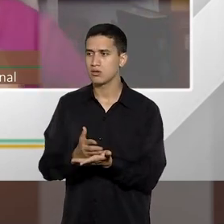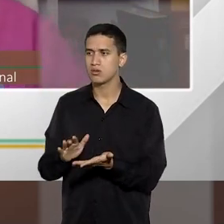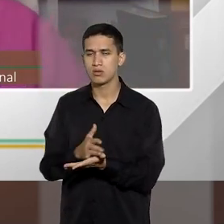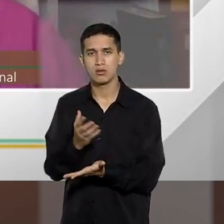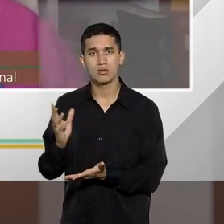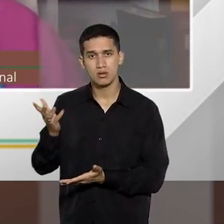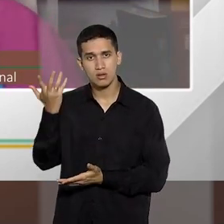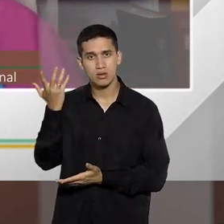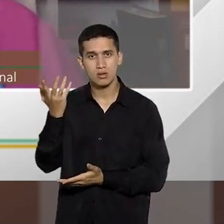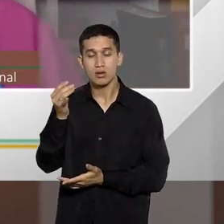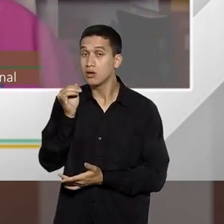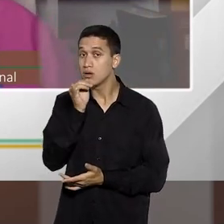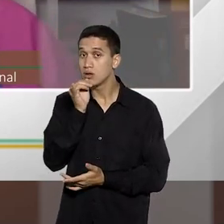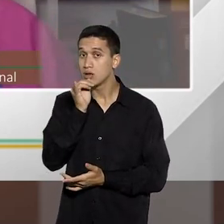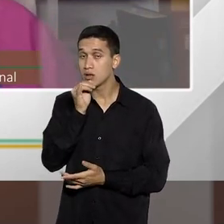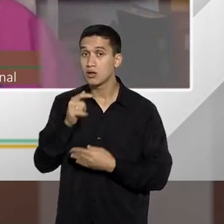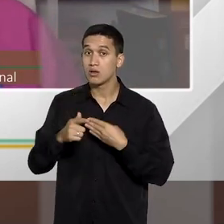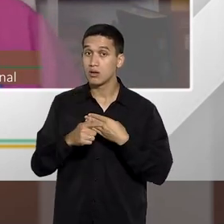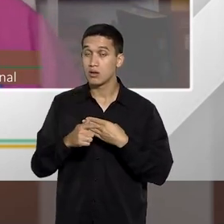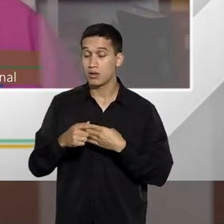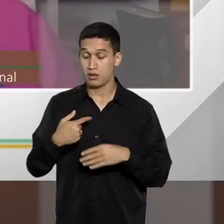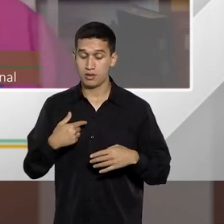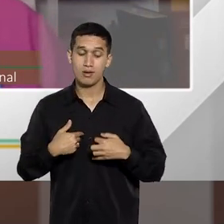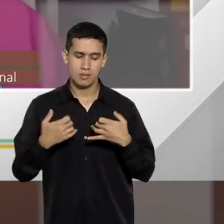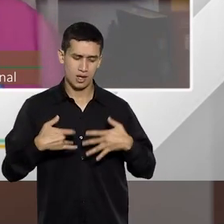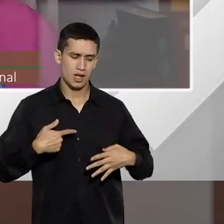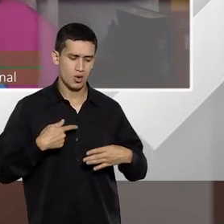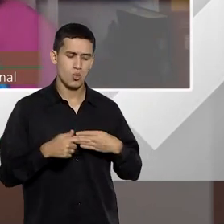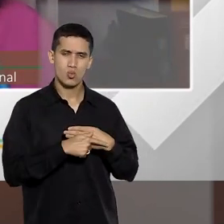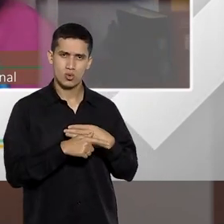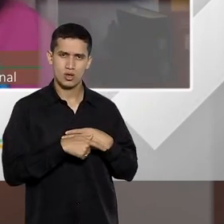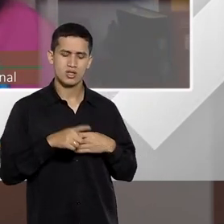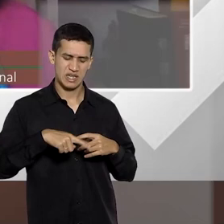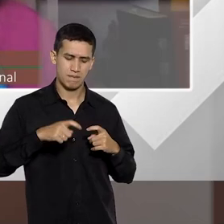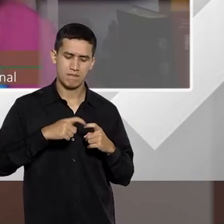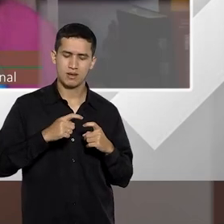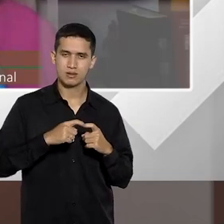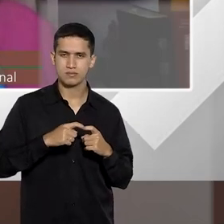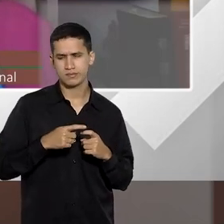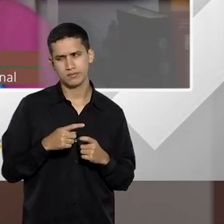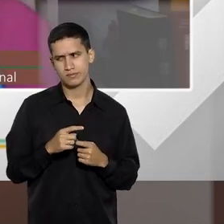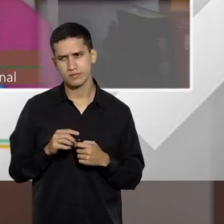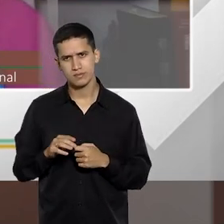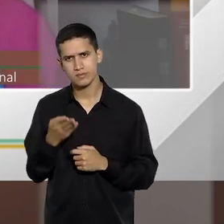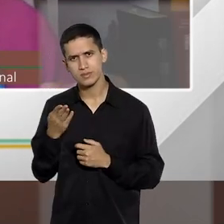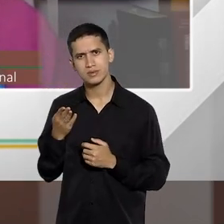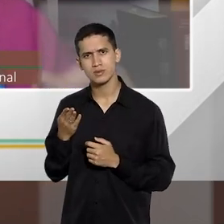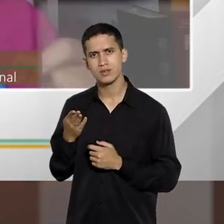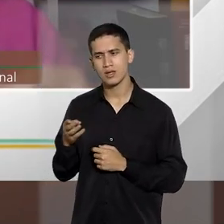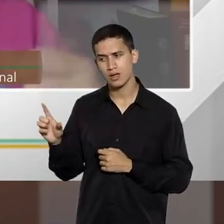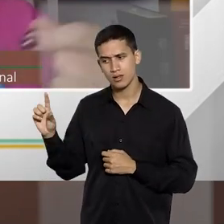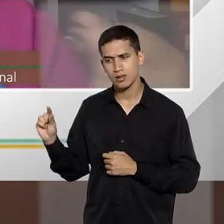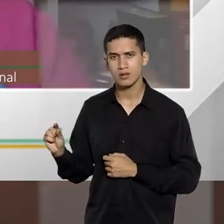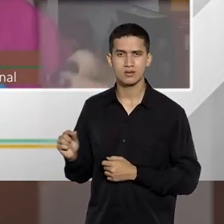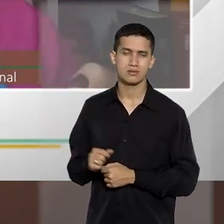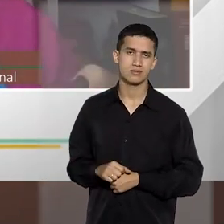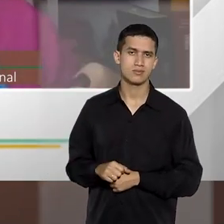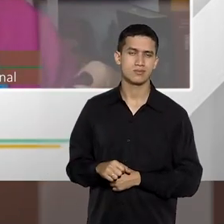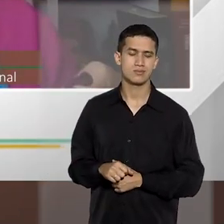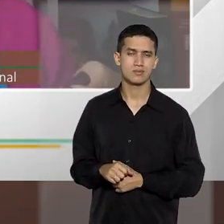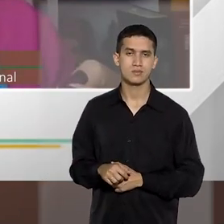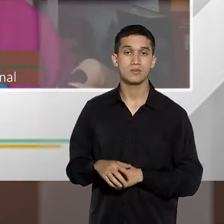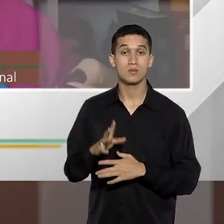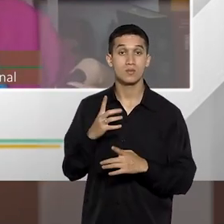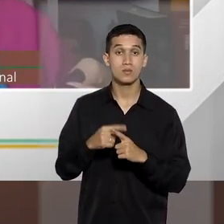como, por exemplo, no exercício ilegal da medicina, mas é uma posição minoritária, e por que que entendem que